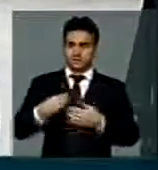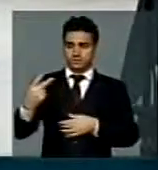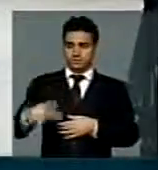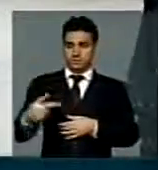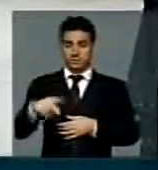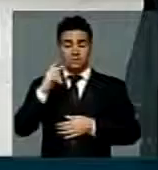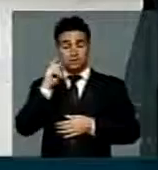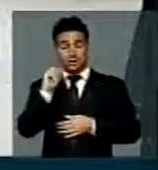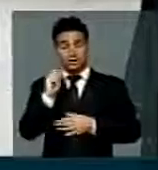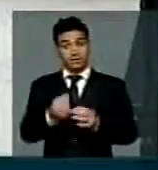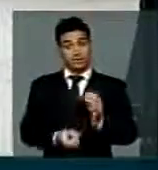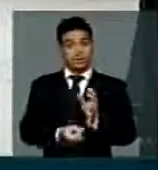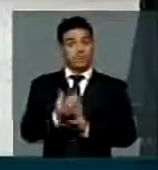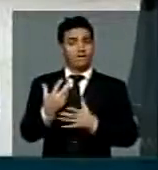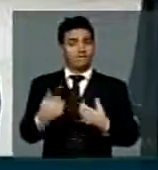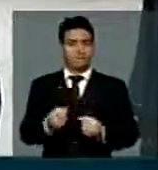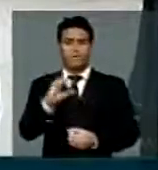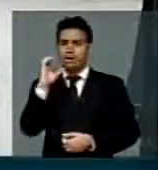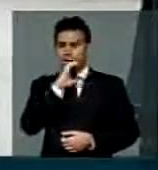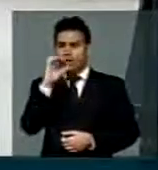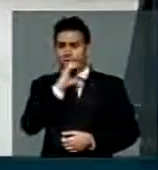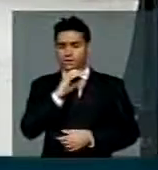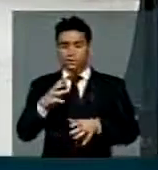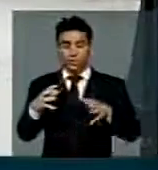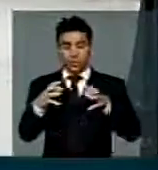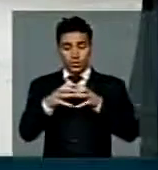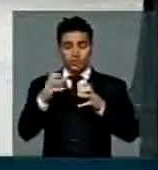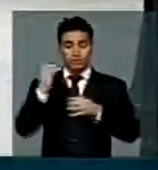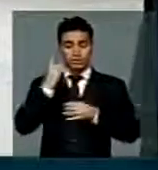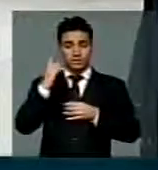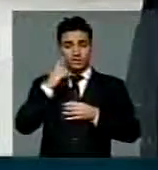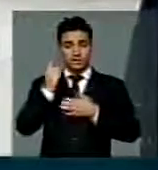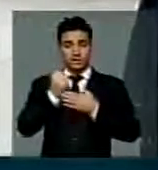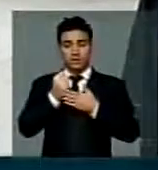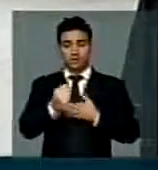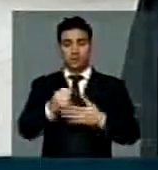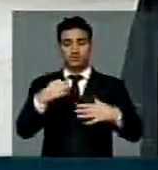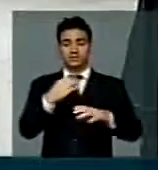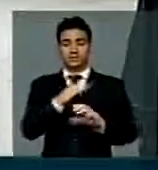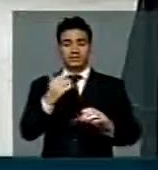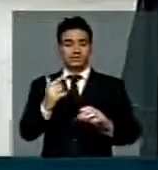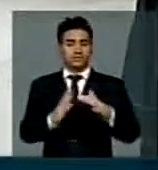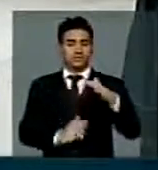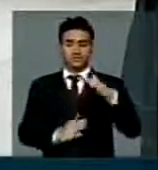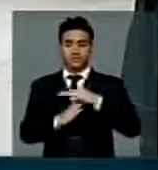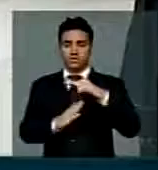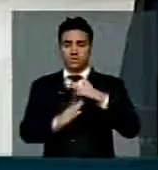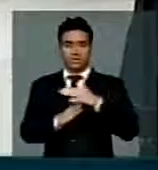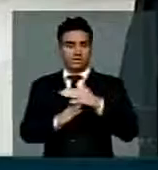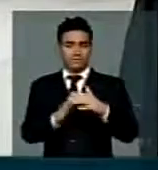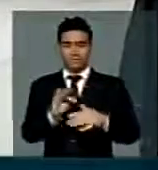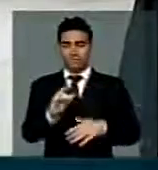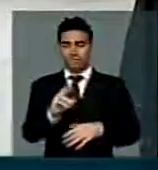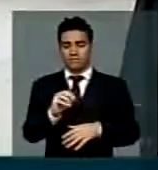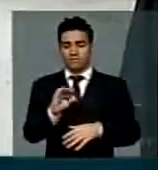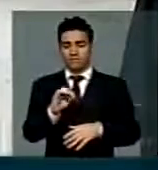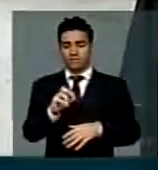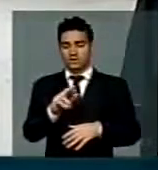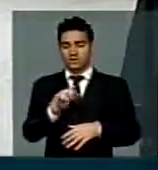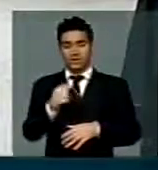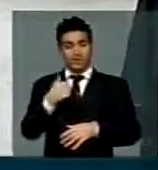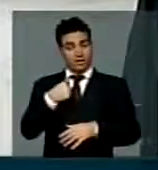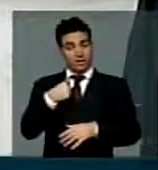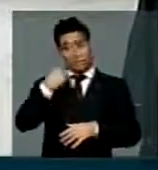para instalarmos o mais breve possível a Frente Parlamentar em apoio aos Ciências Sem Fronteiras. É uma iniciativa de minha